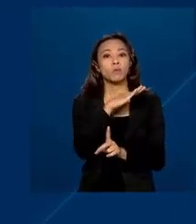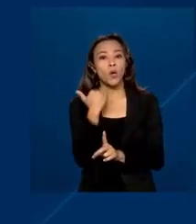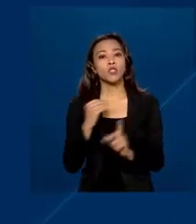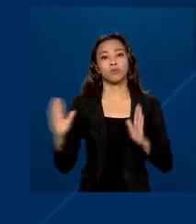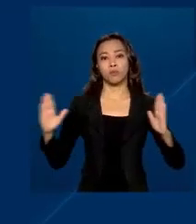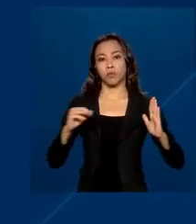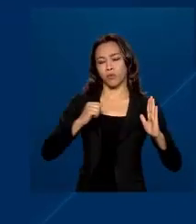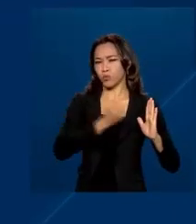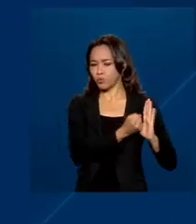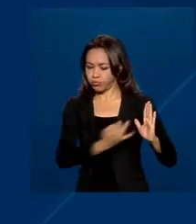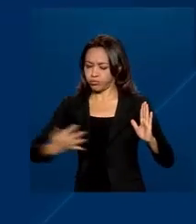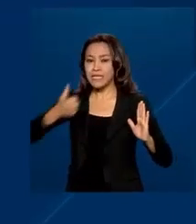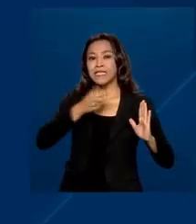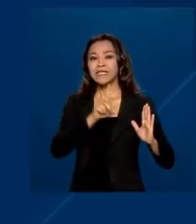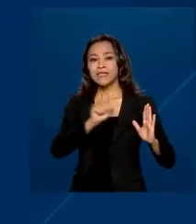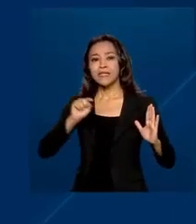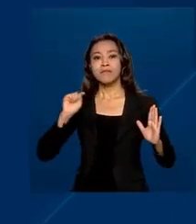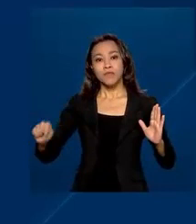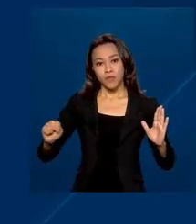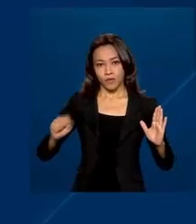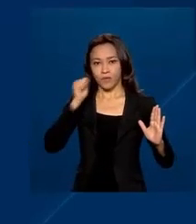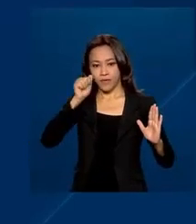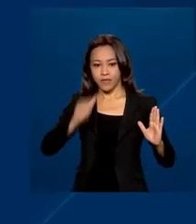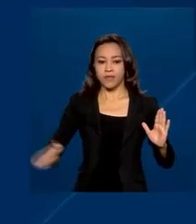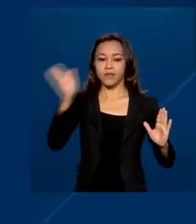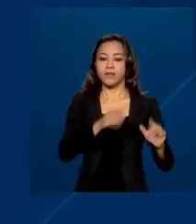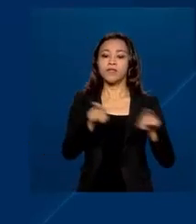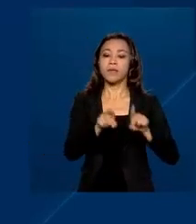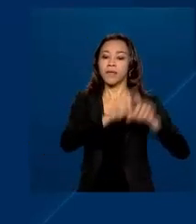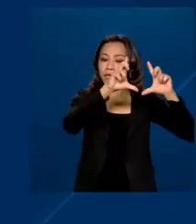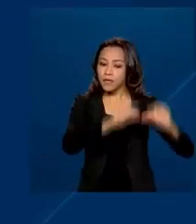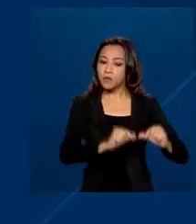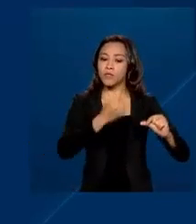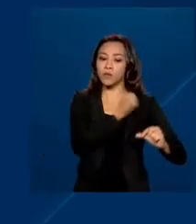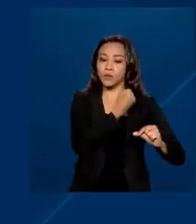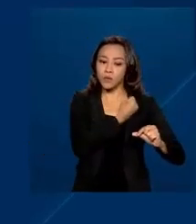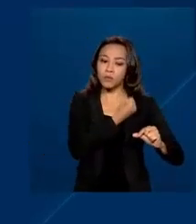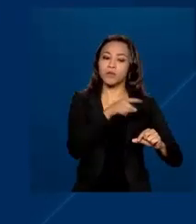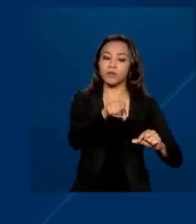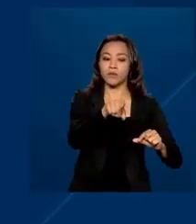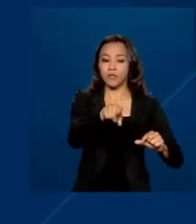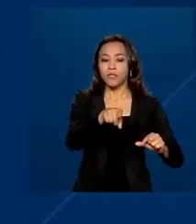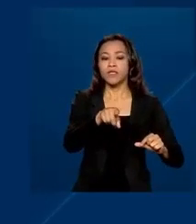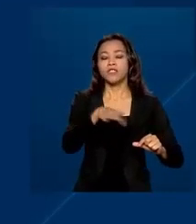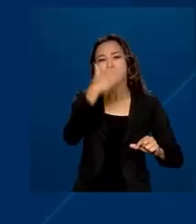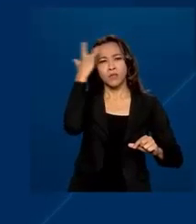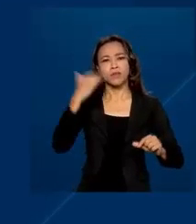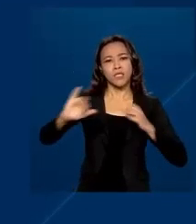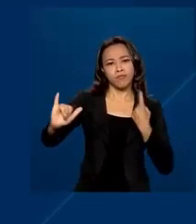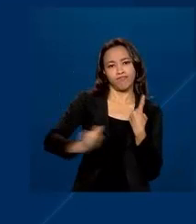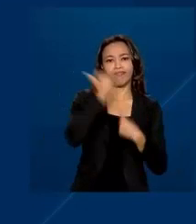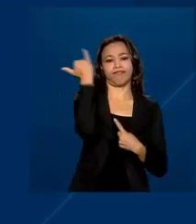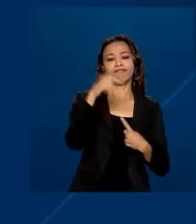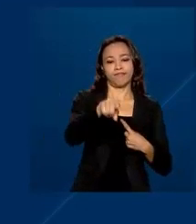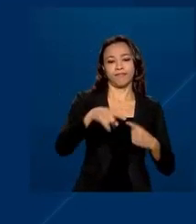Reduzir o número de profissionais de segurança pública Vitimizados em serviço em 30% E reduzir a taxa